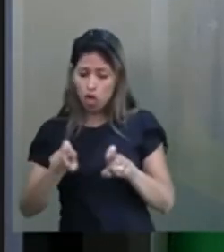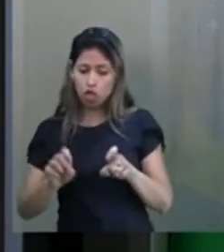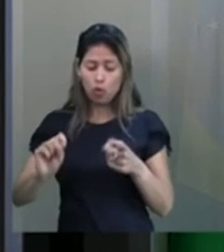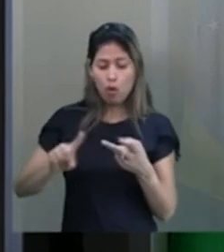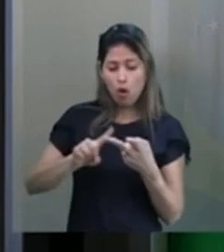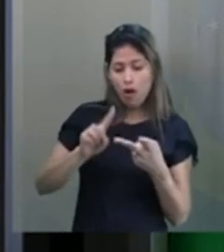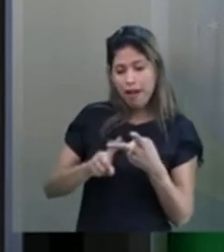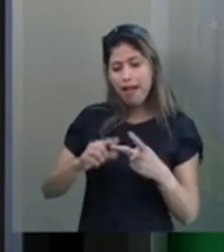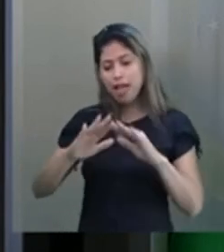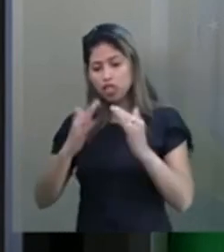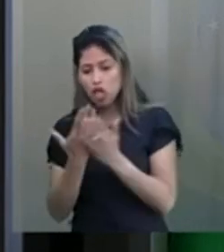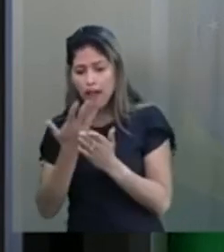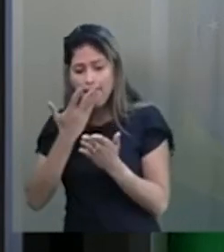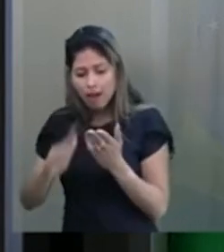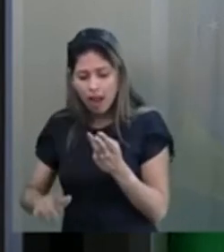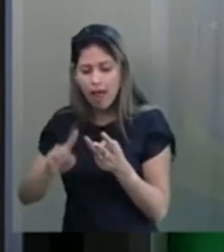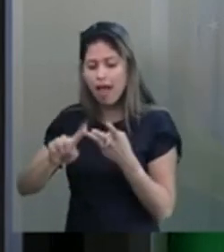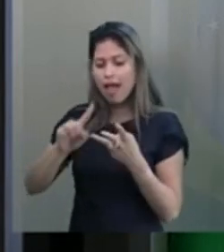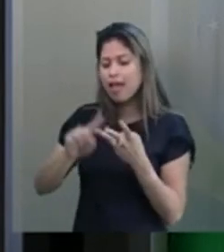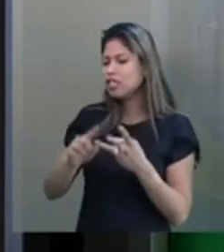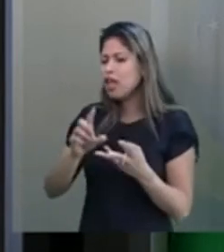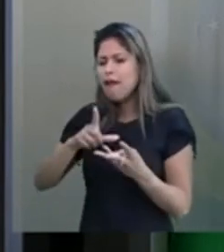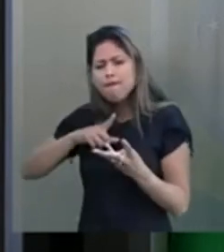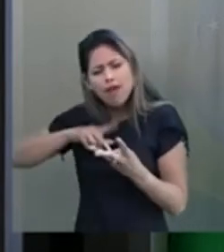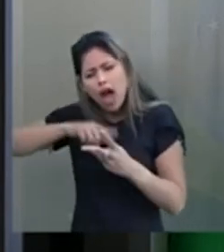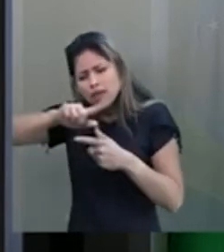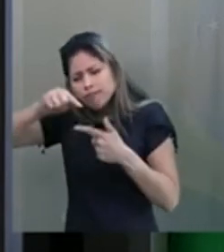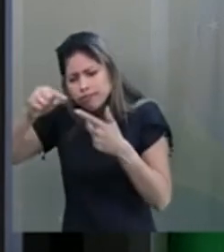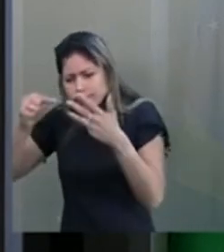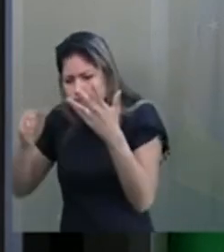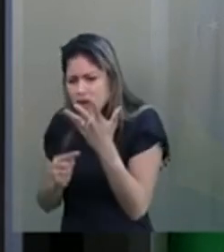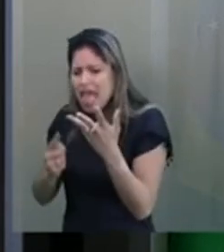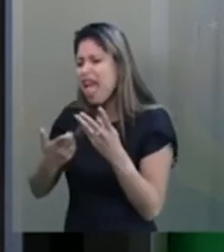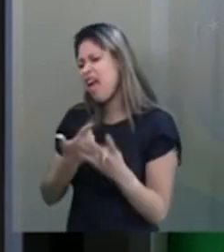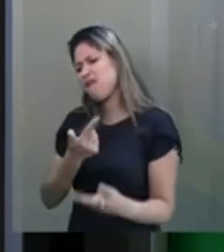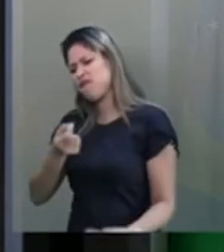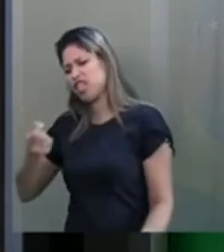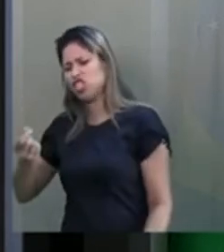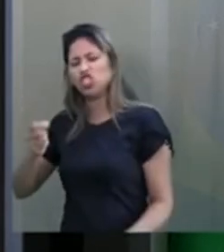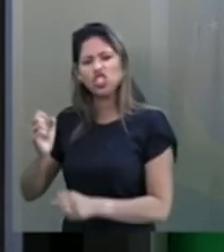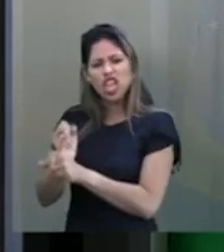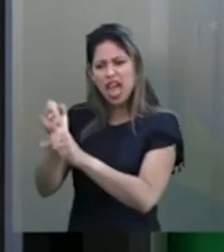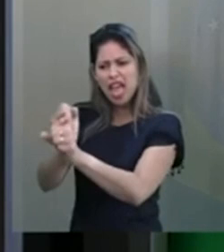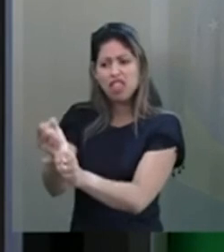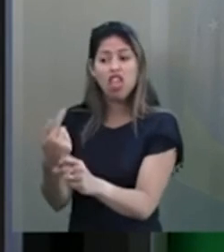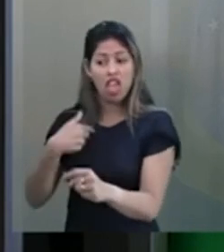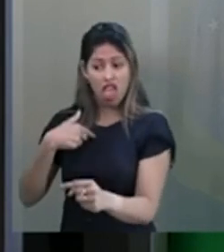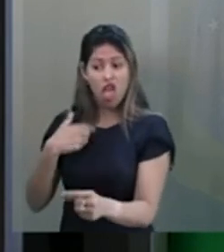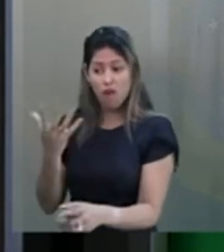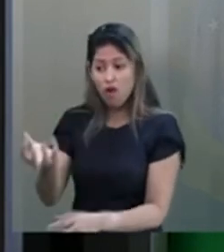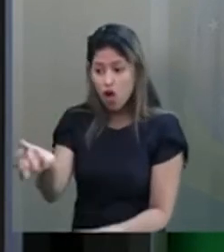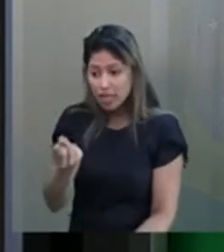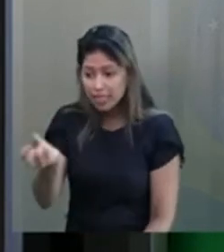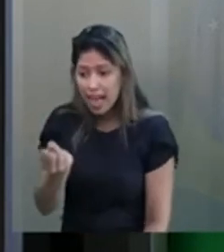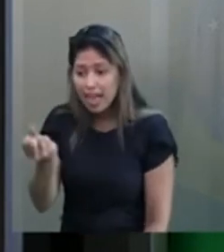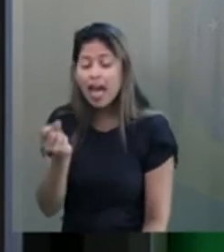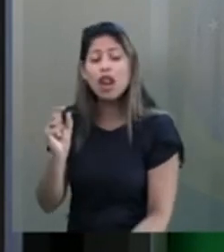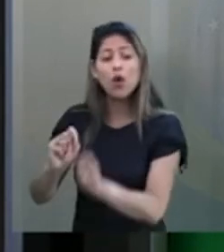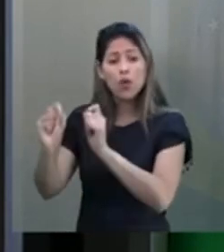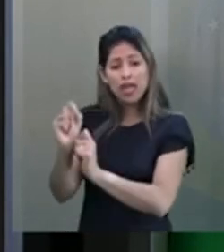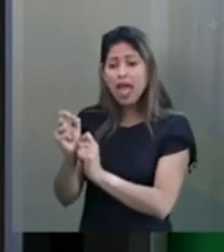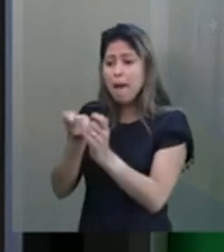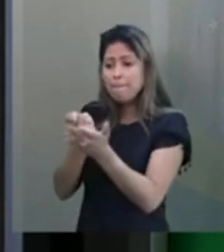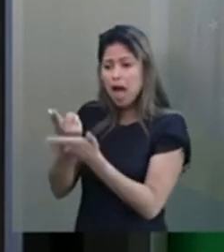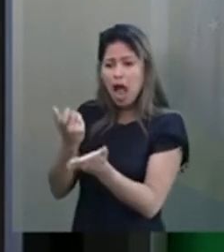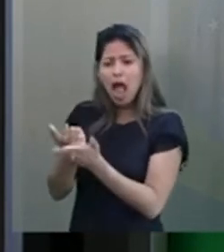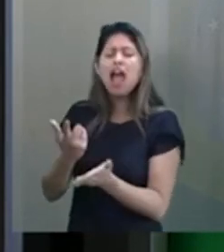creche. Não recebi durante esses 20 anos esse auxílio porque ele não existia. Aí eu recebo retroativamente porque eu não recebi esse auxílio. E quem paga essa